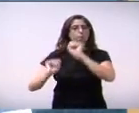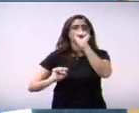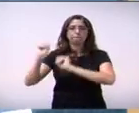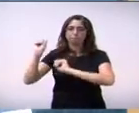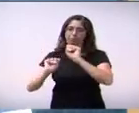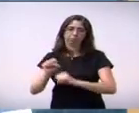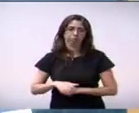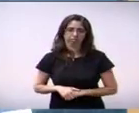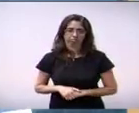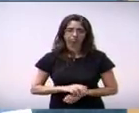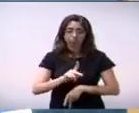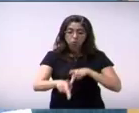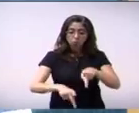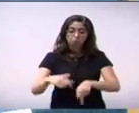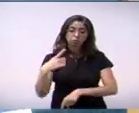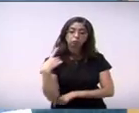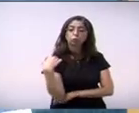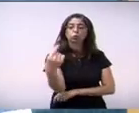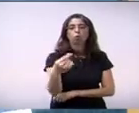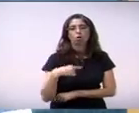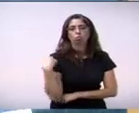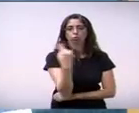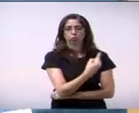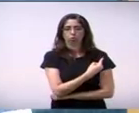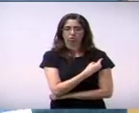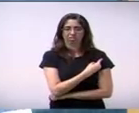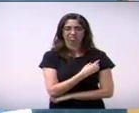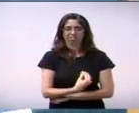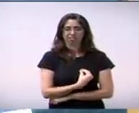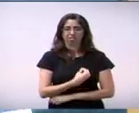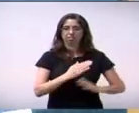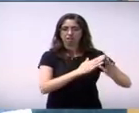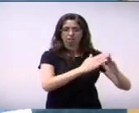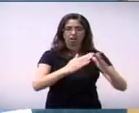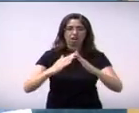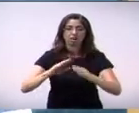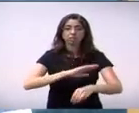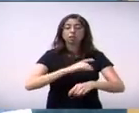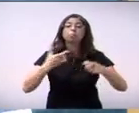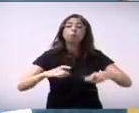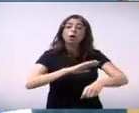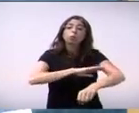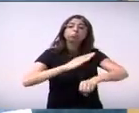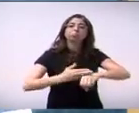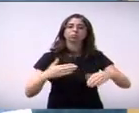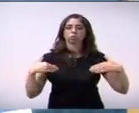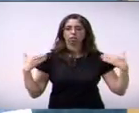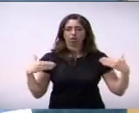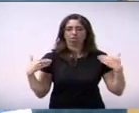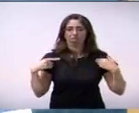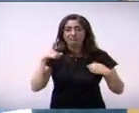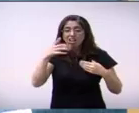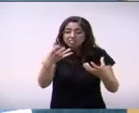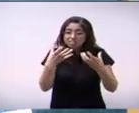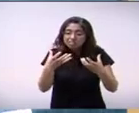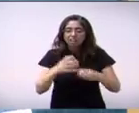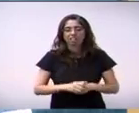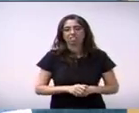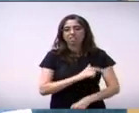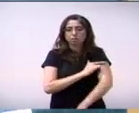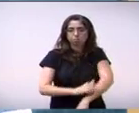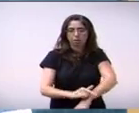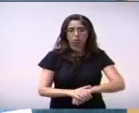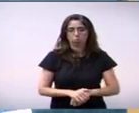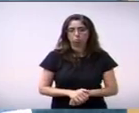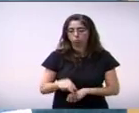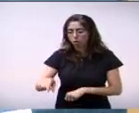Foi o povo que mora naquela região. E é aquele povo que quer esse respeito. Então, a Galvani que respeite também